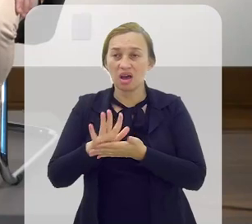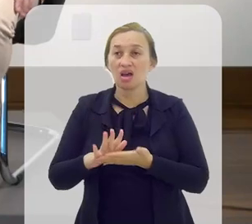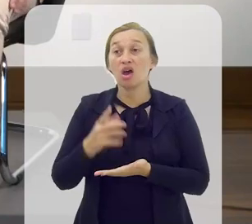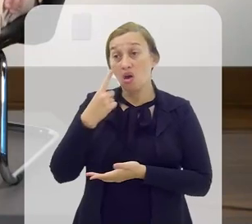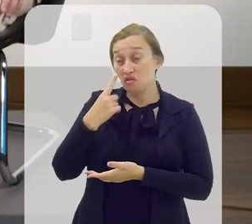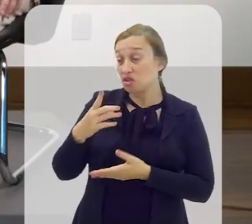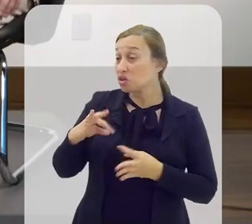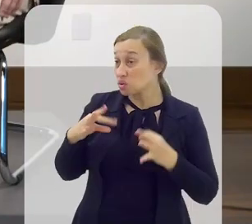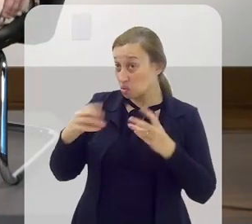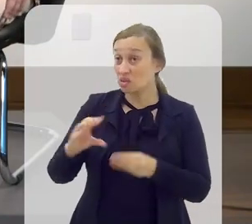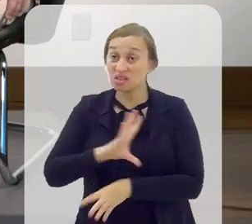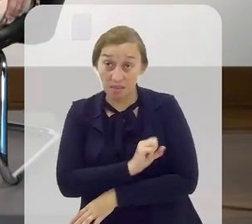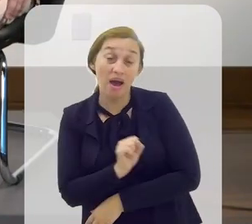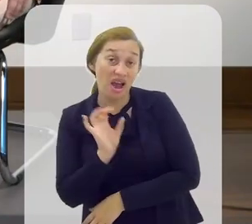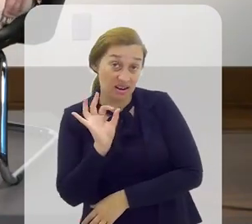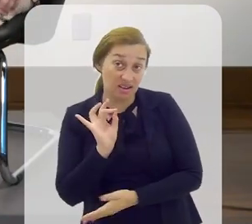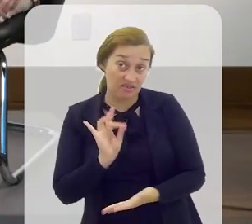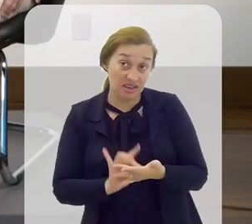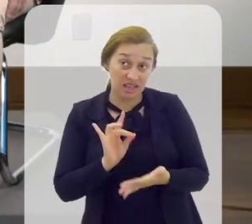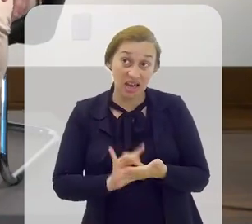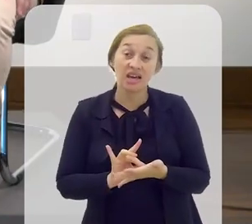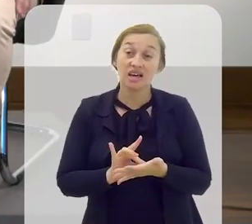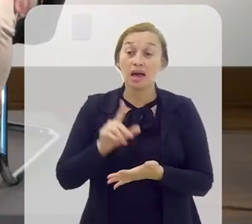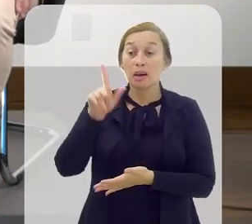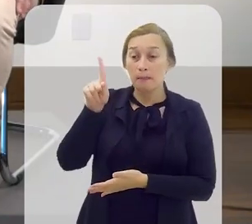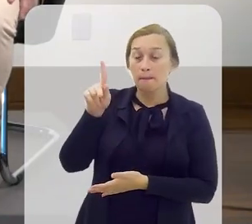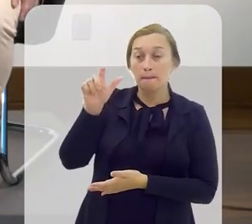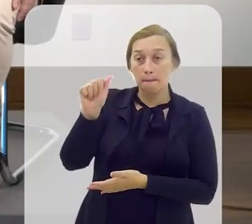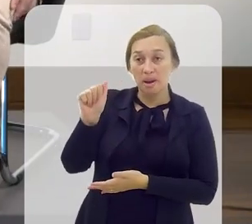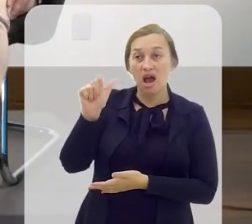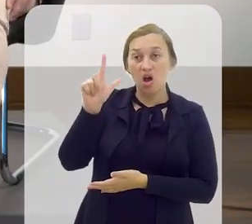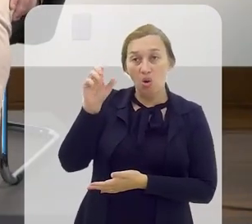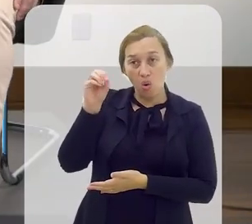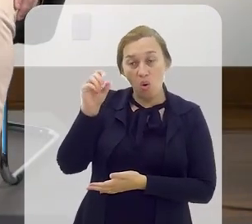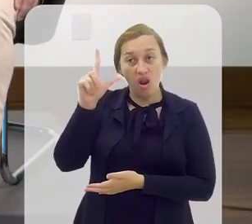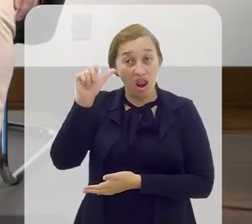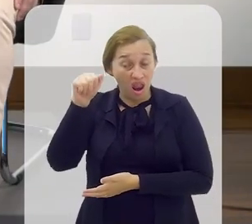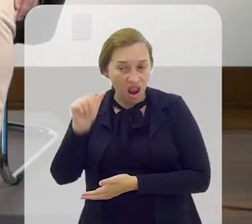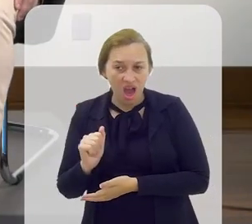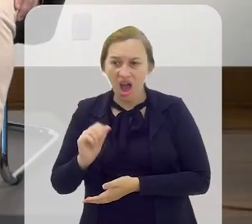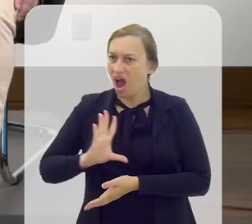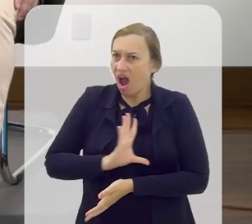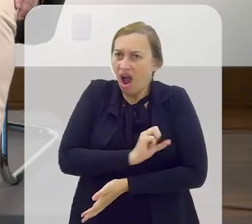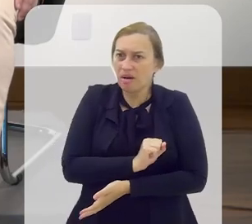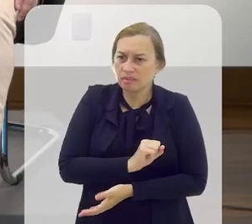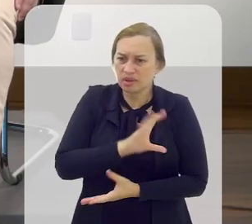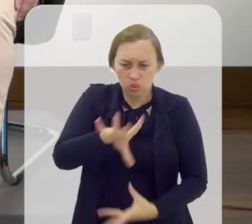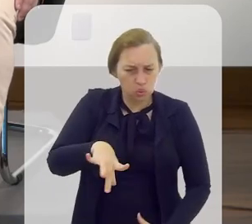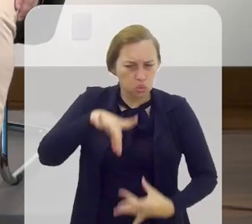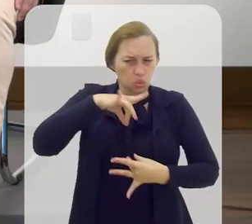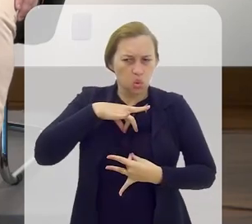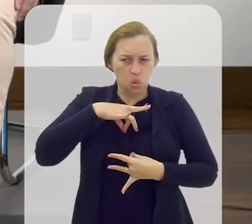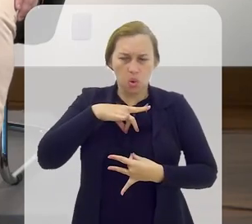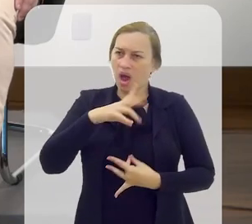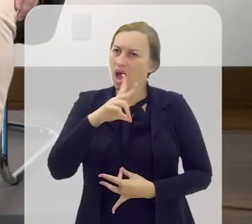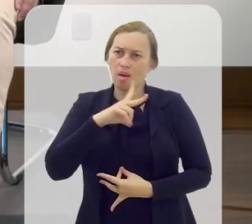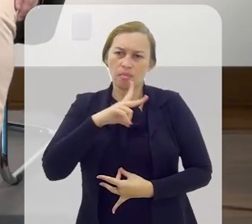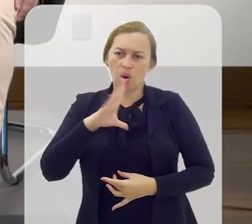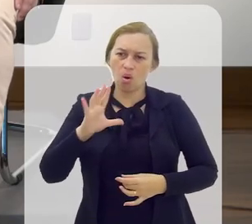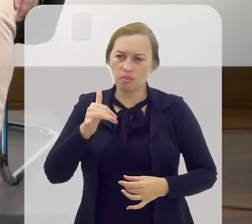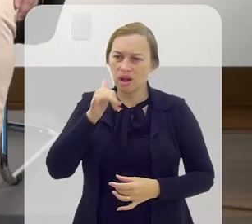Bem, a Paola Oliveira eu vi que ela amou o enredo, né? Paola, Paola adora. Ela era a própria